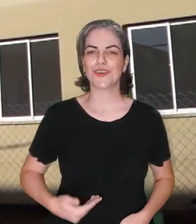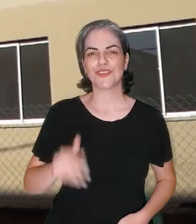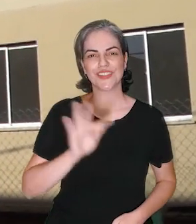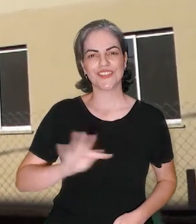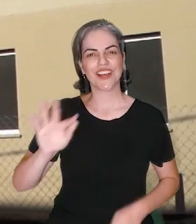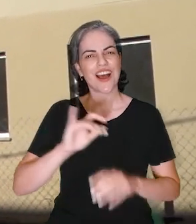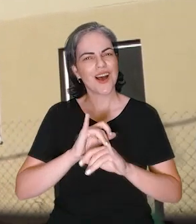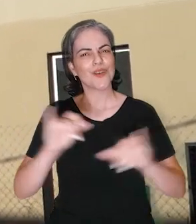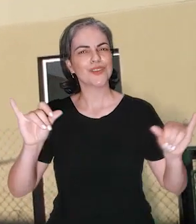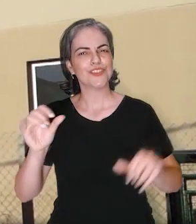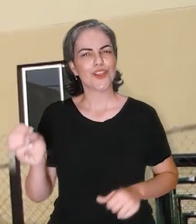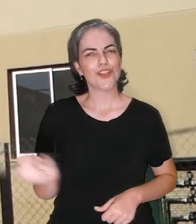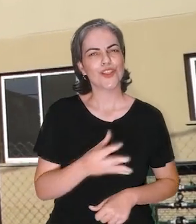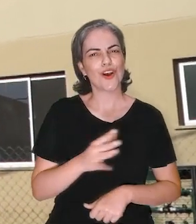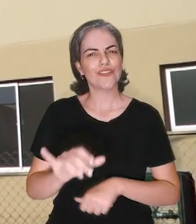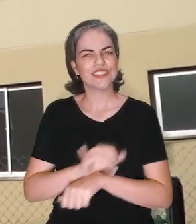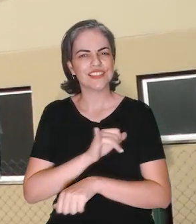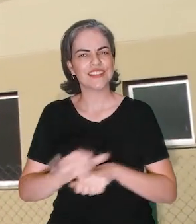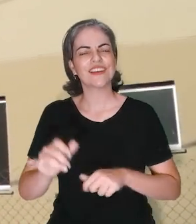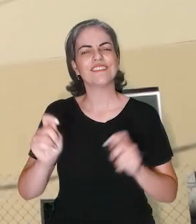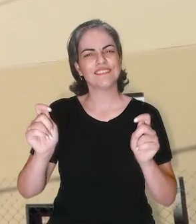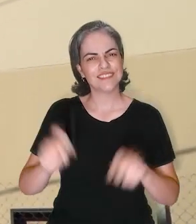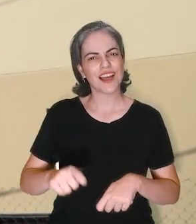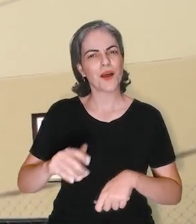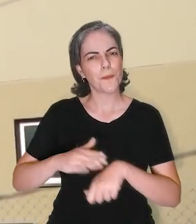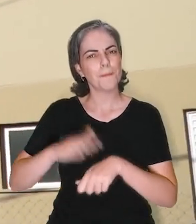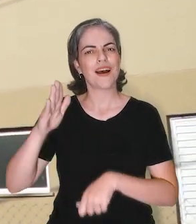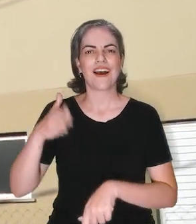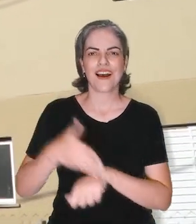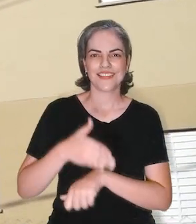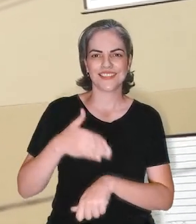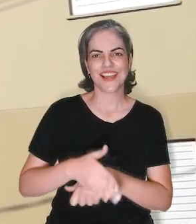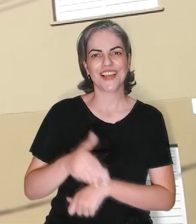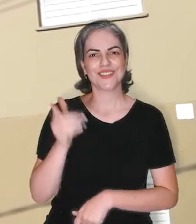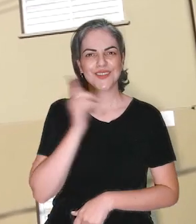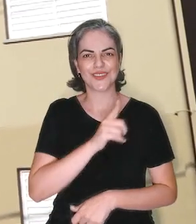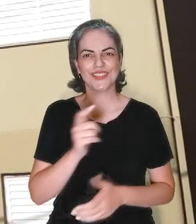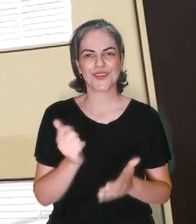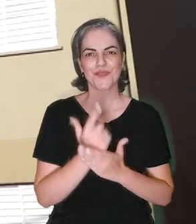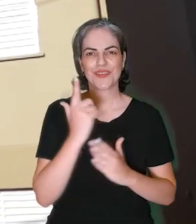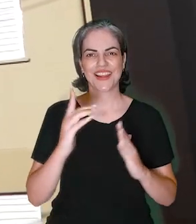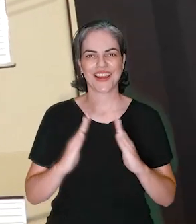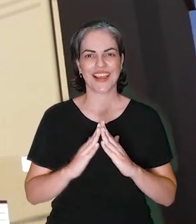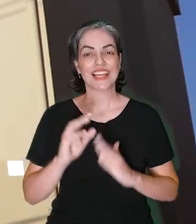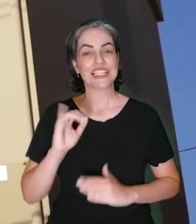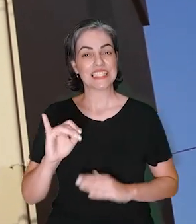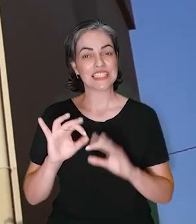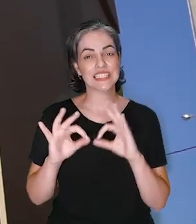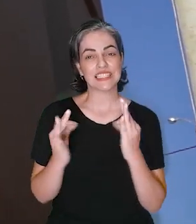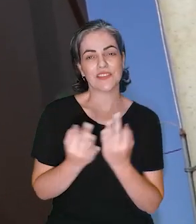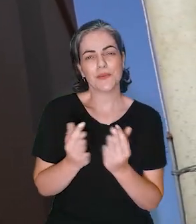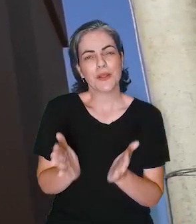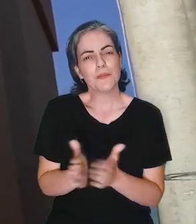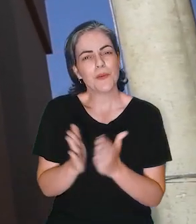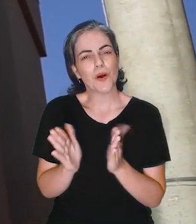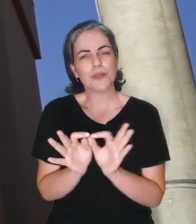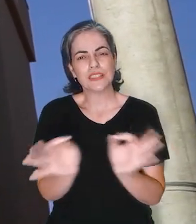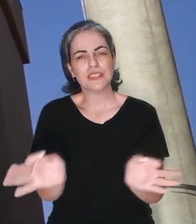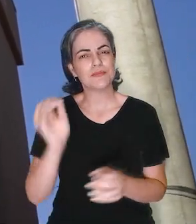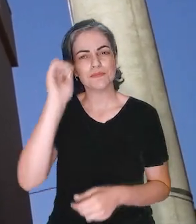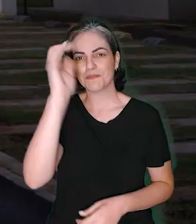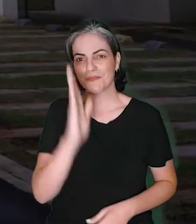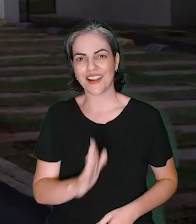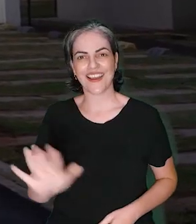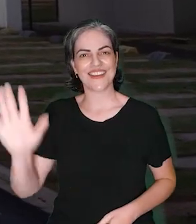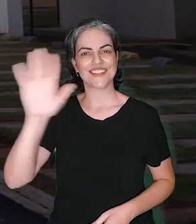governo federal anunciou novas medidas que ampliarão a possibilidade de acesso à casa própria para famílias de baixa renda em todo o